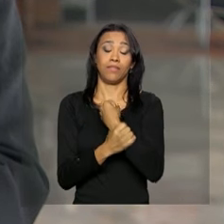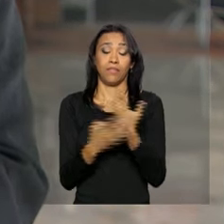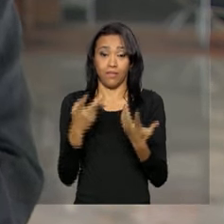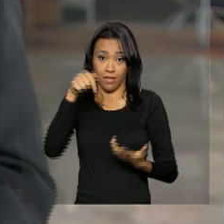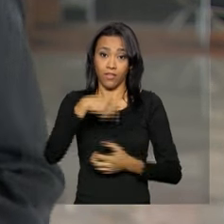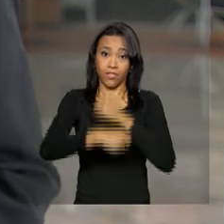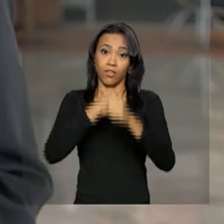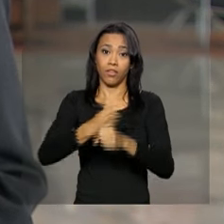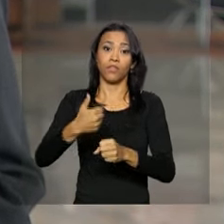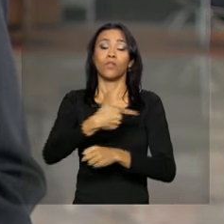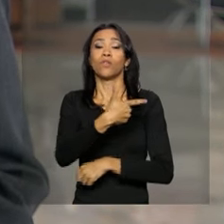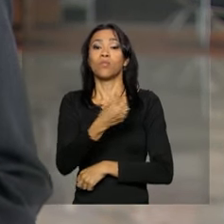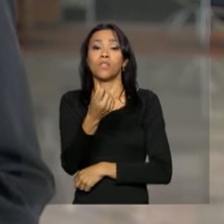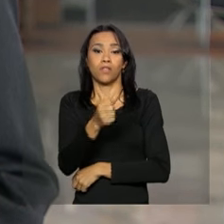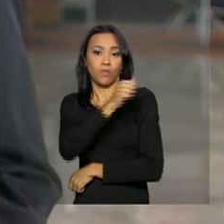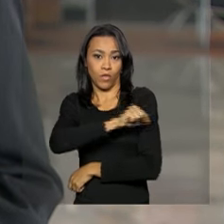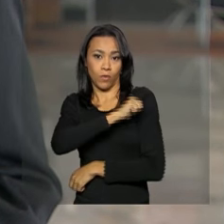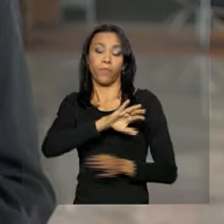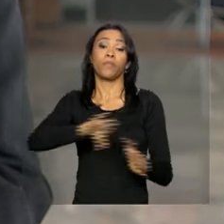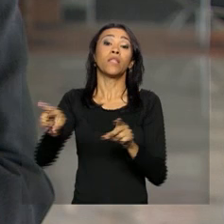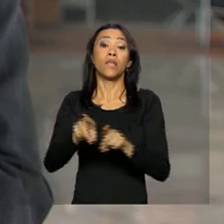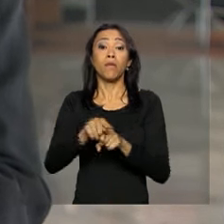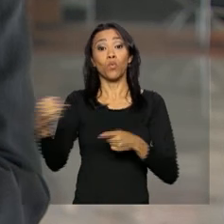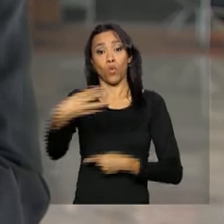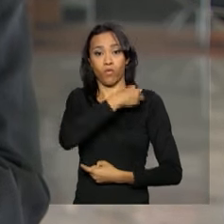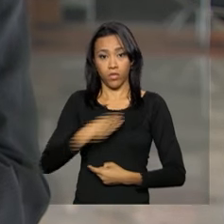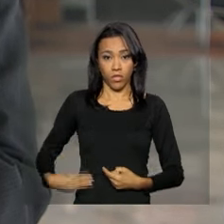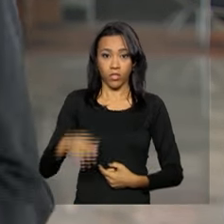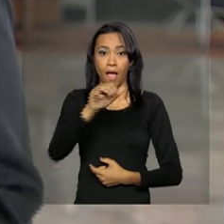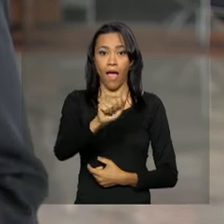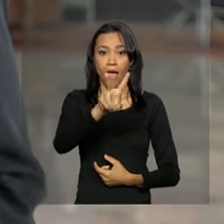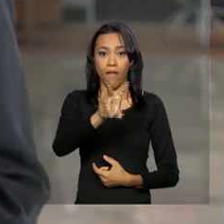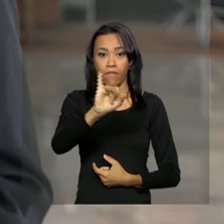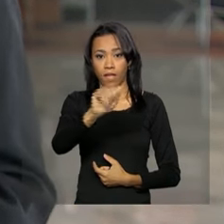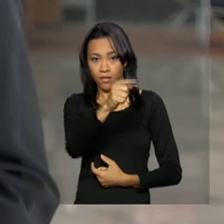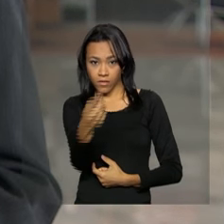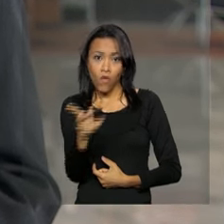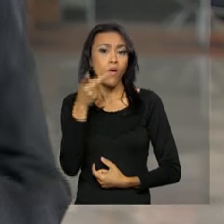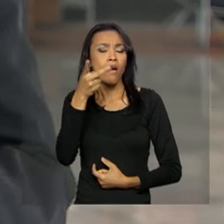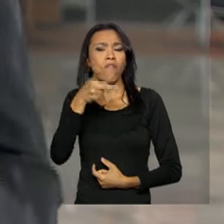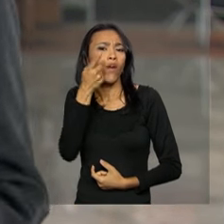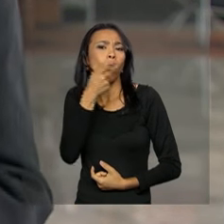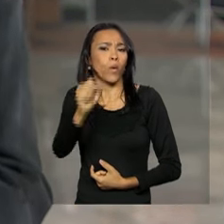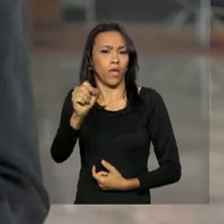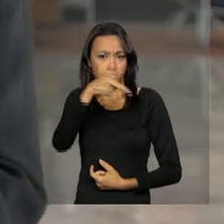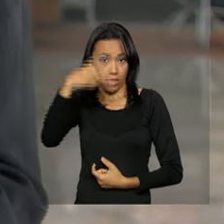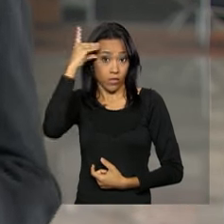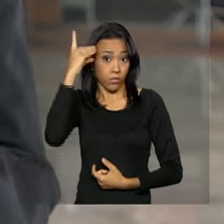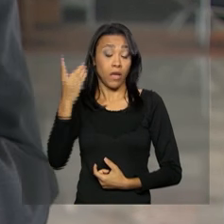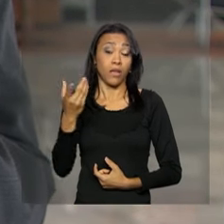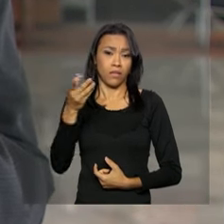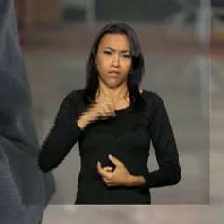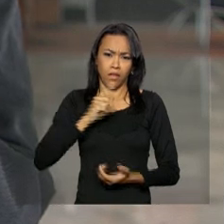Ao falar do novo ministro da Secretaria de Aviação Civil, Mauro Lopes, a presidenta Dilma lembrou que o governo tem investido muito nessa